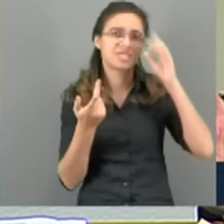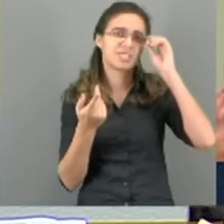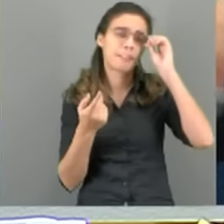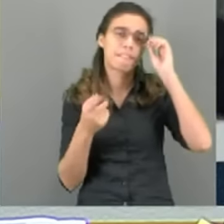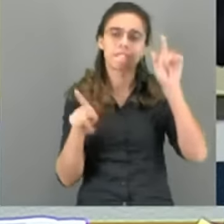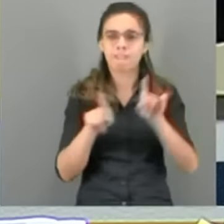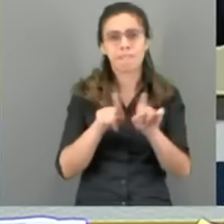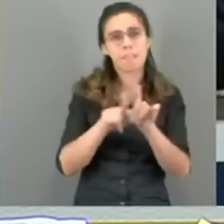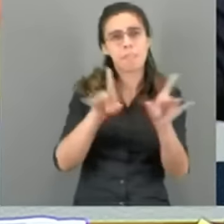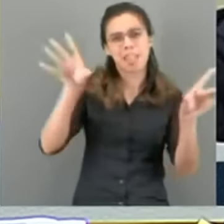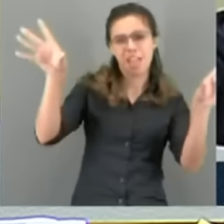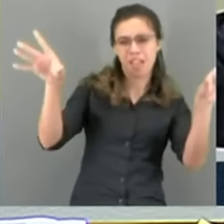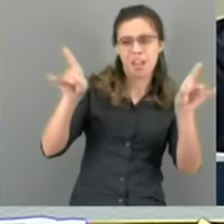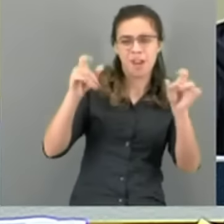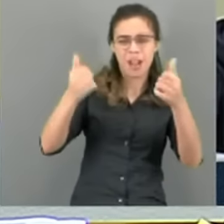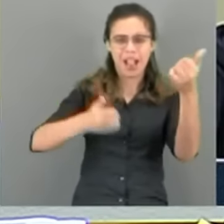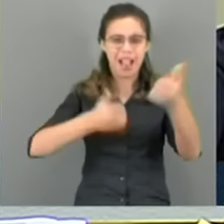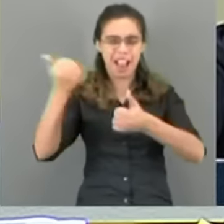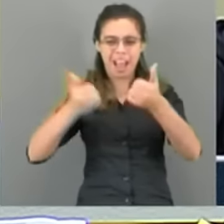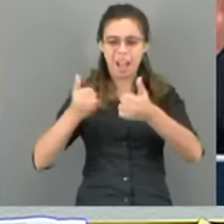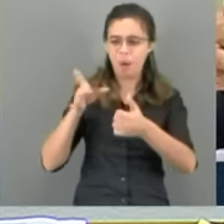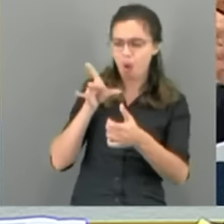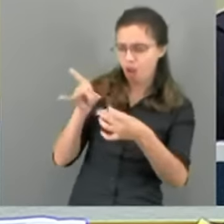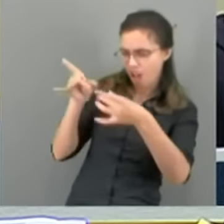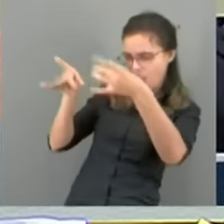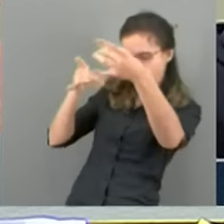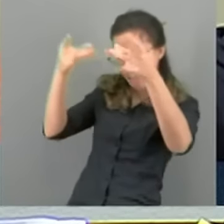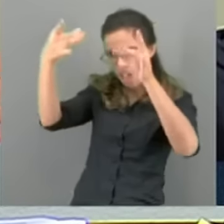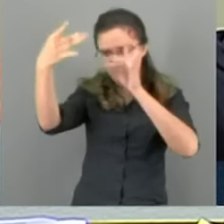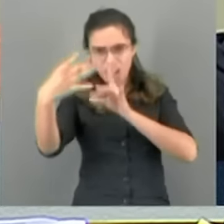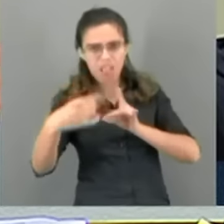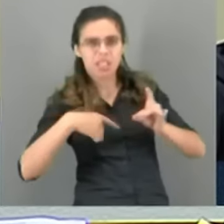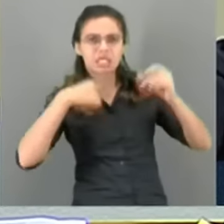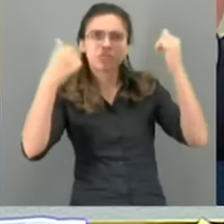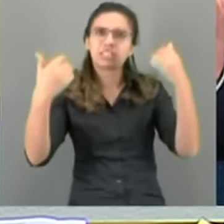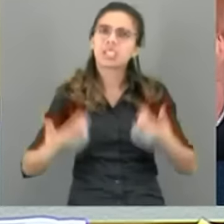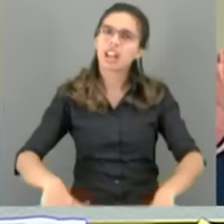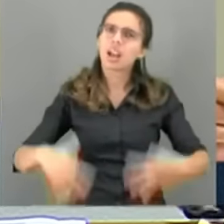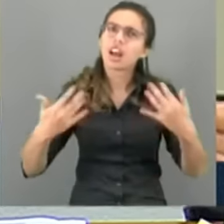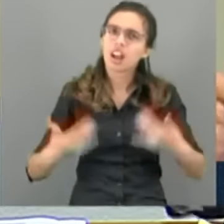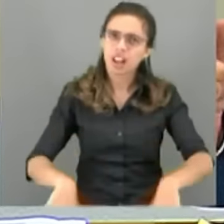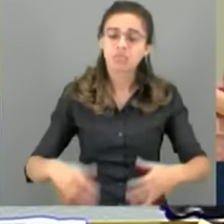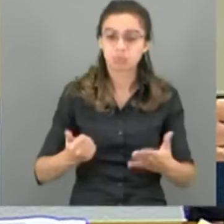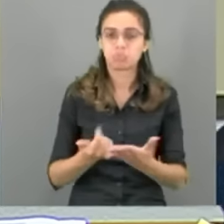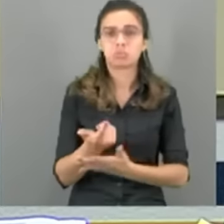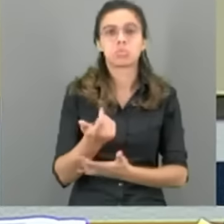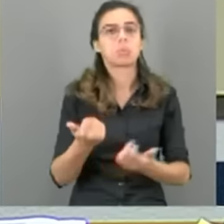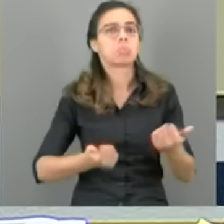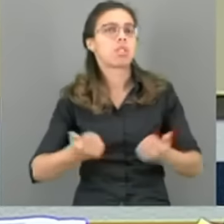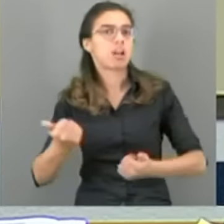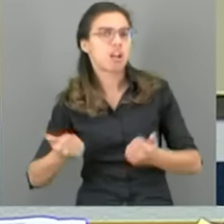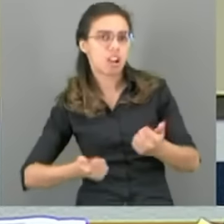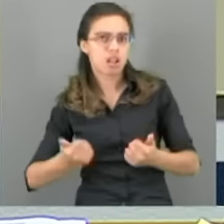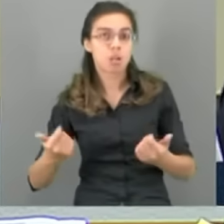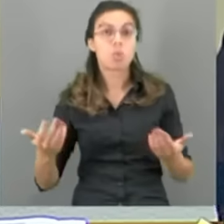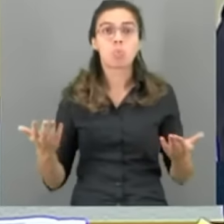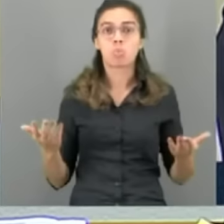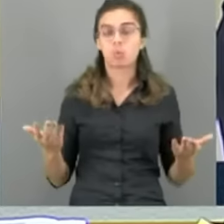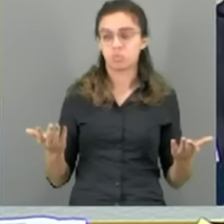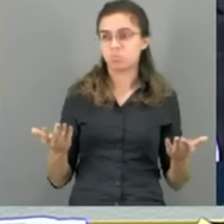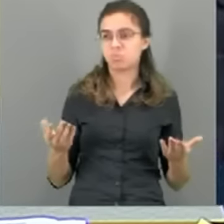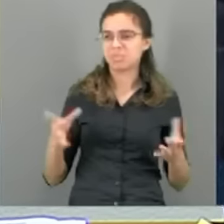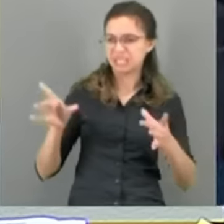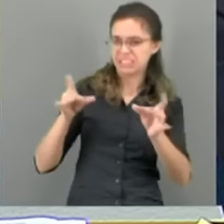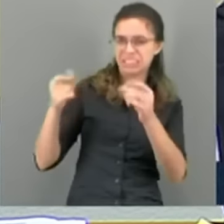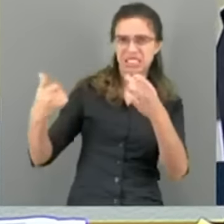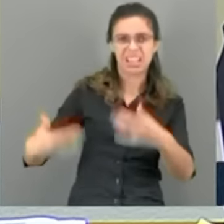envelopados, completamente envelopados, que se gastam um dinheiro enorme, você compra o carro. Hoje, você nem